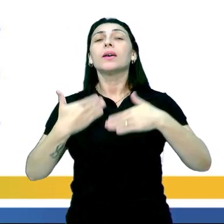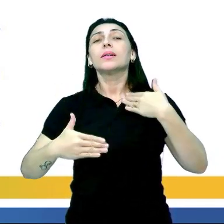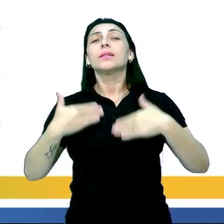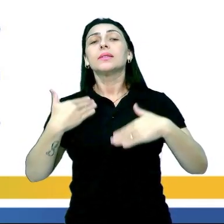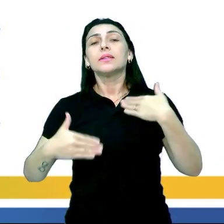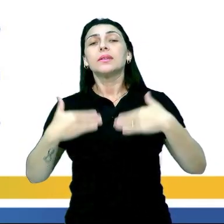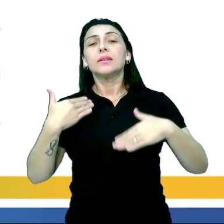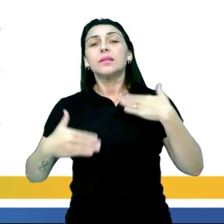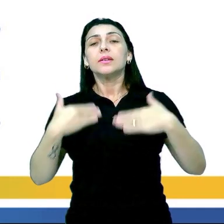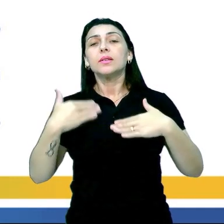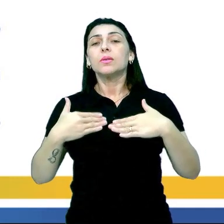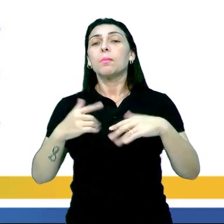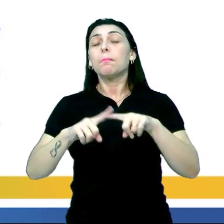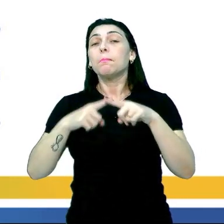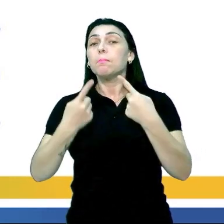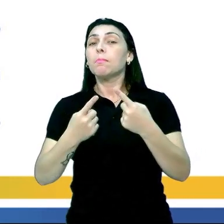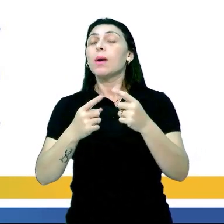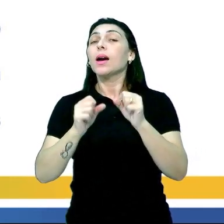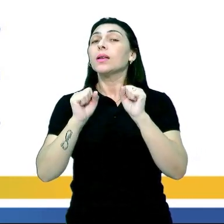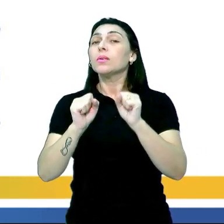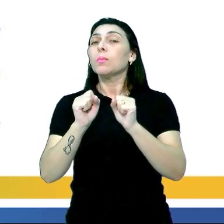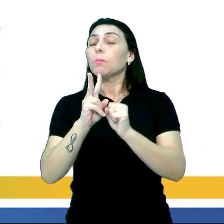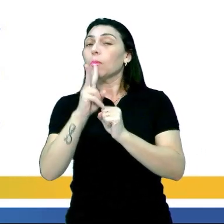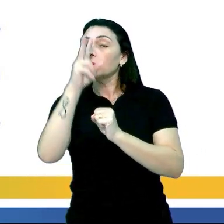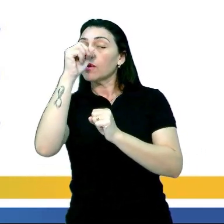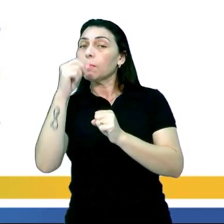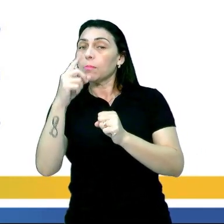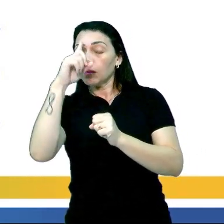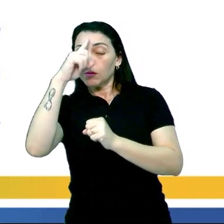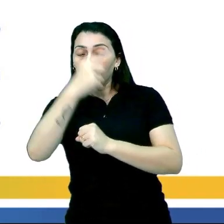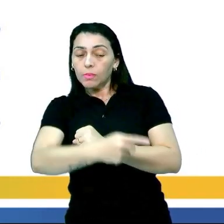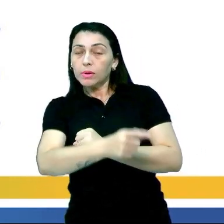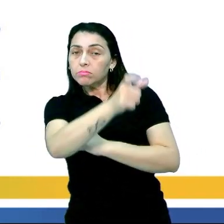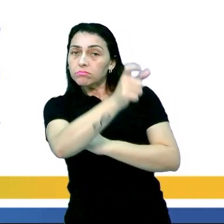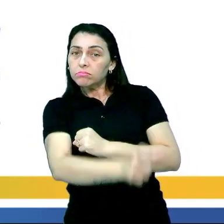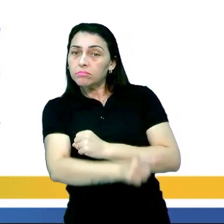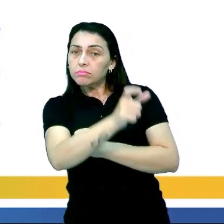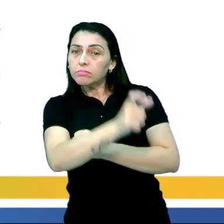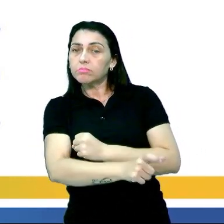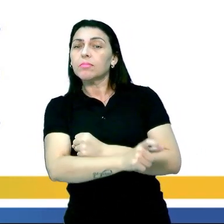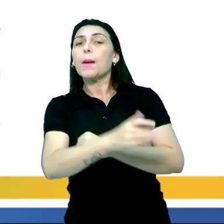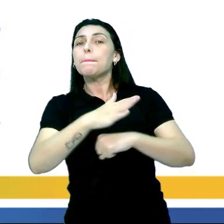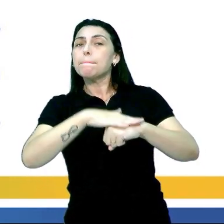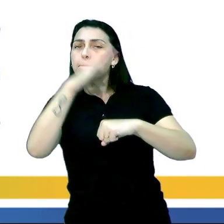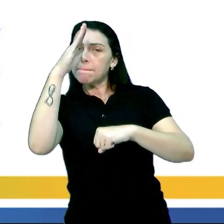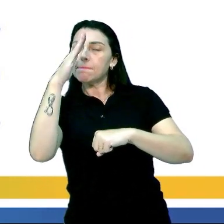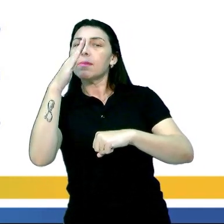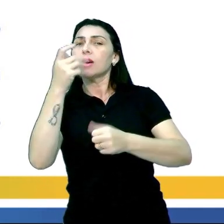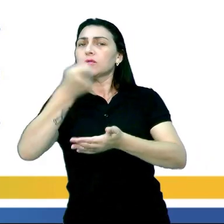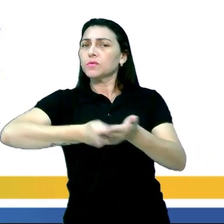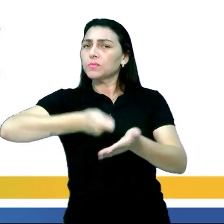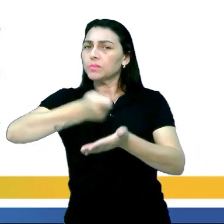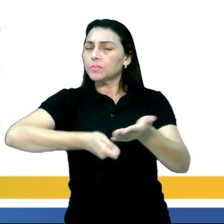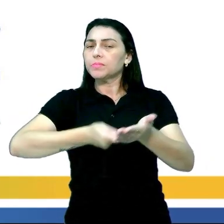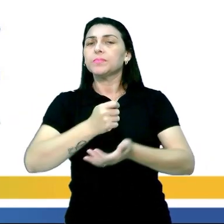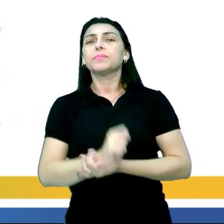trabalho é fisicamente descentralizado e o poder sobre o trabalhador, mas direto.